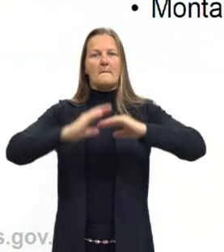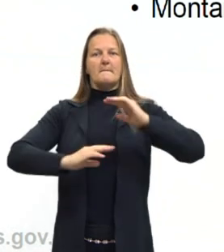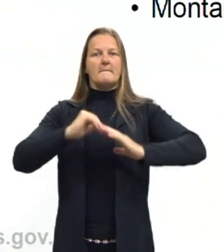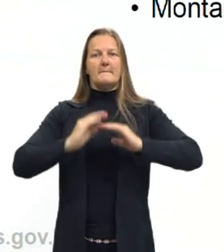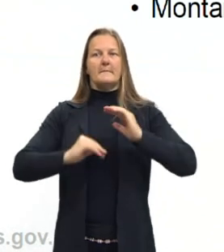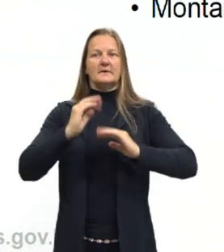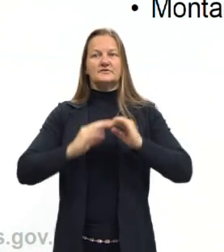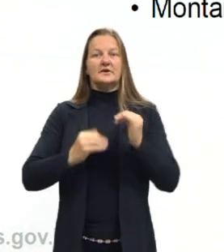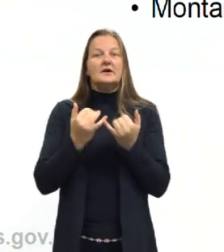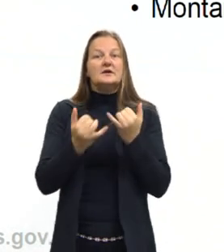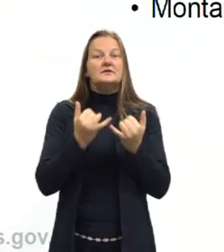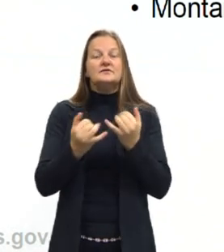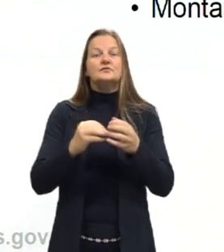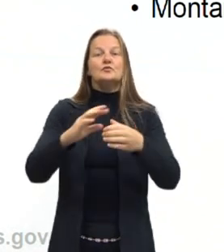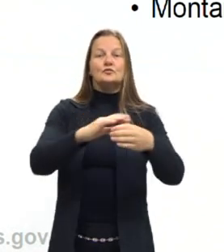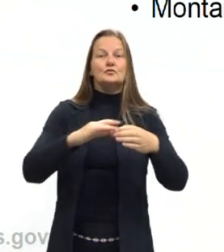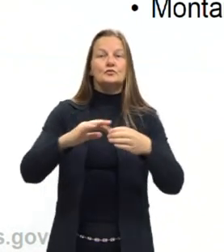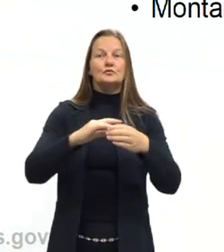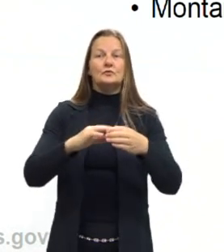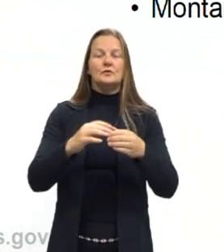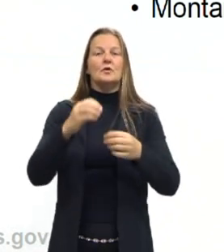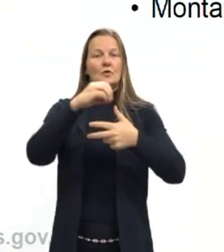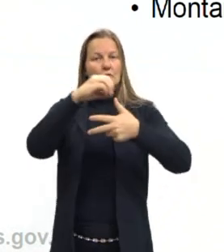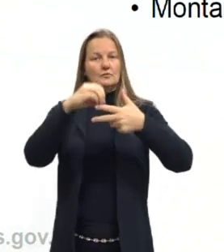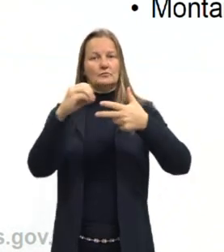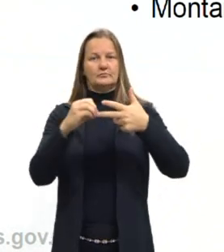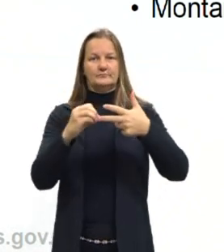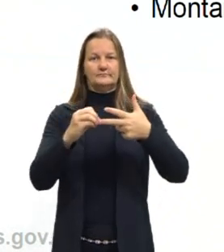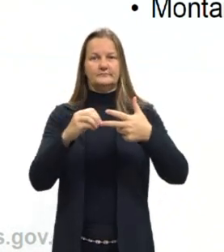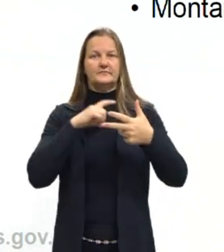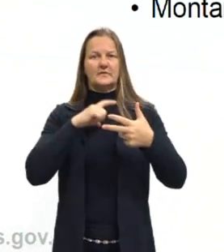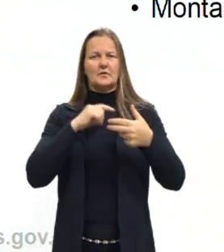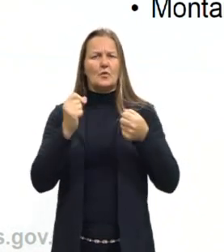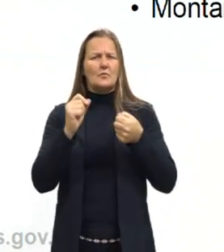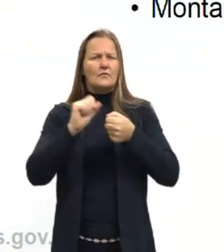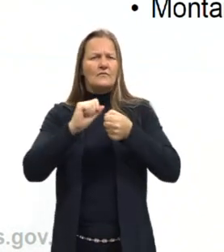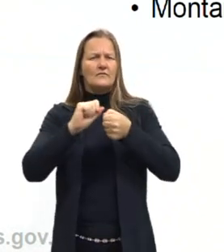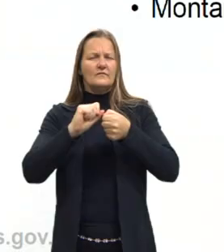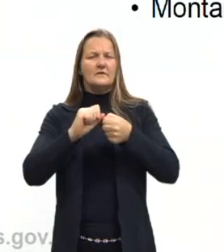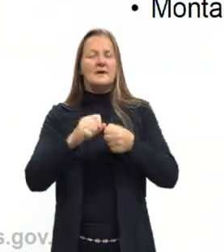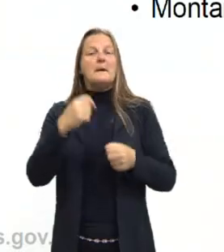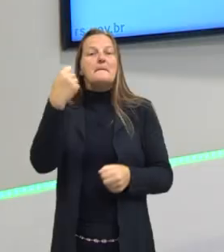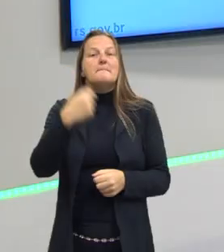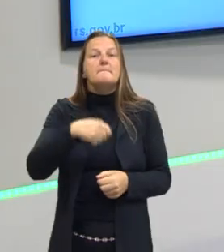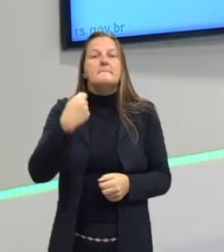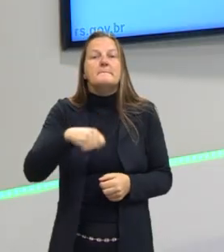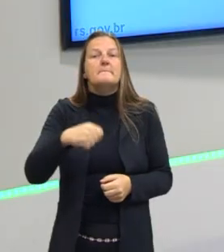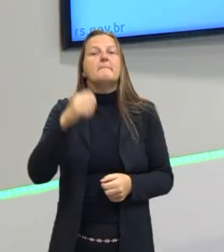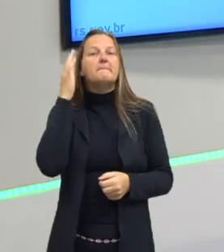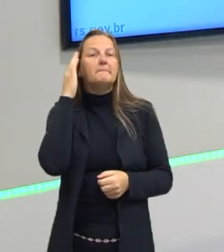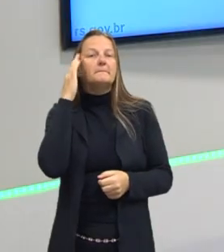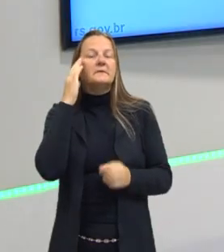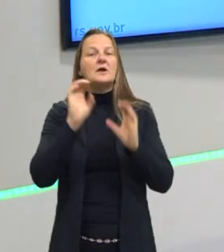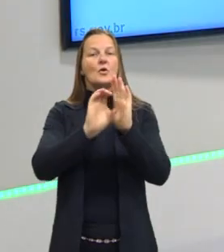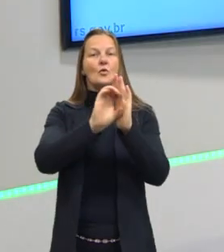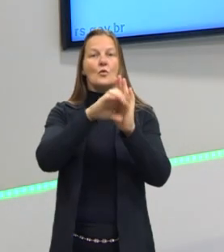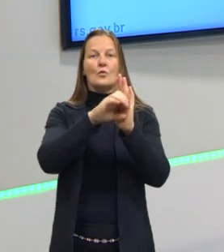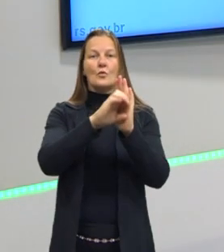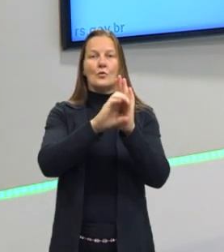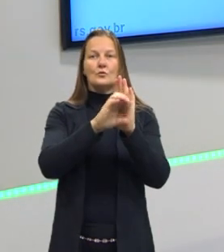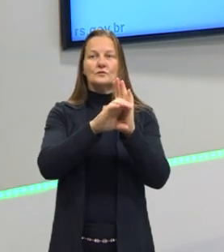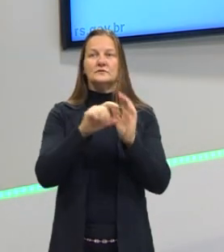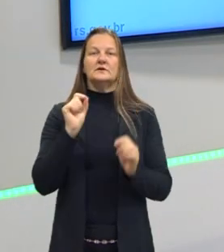os exercícios de soluções no Enem, para resolvê-los, eu preciso saber os conceitos